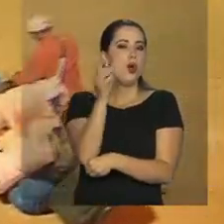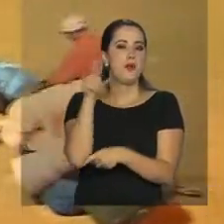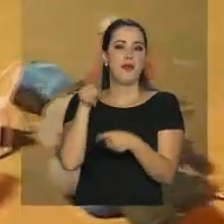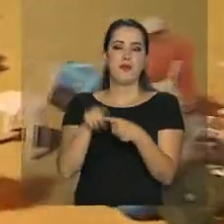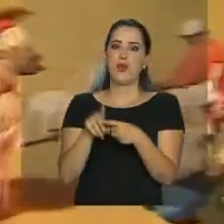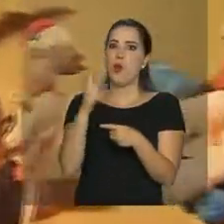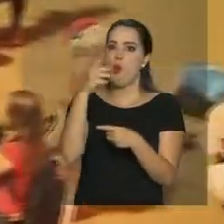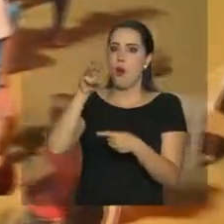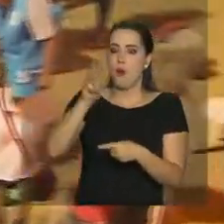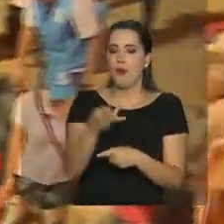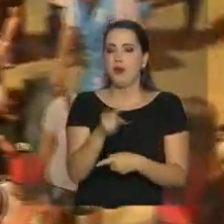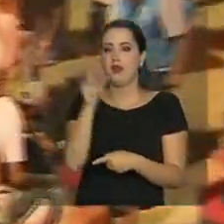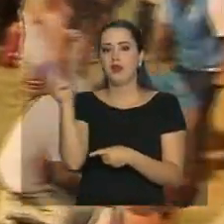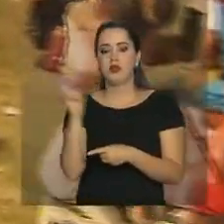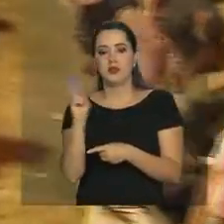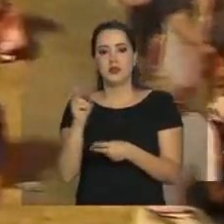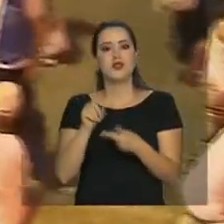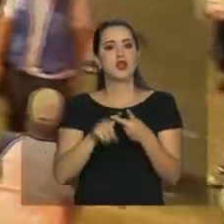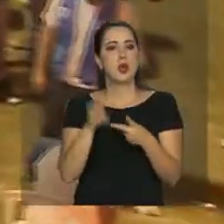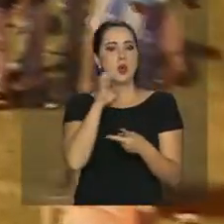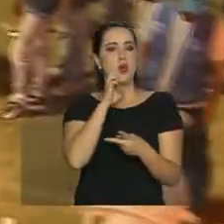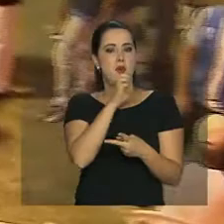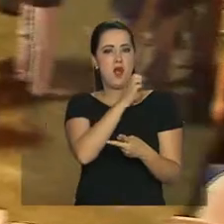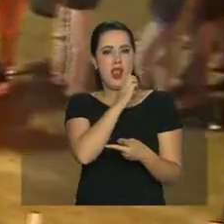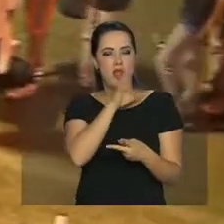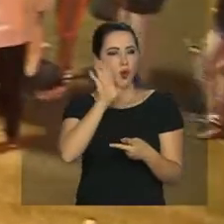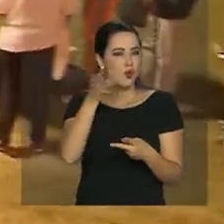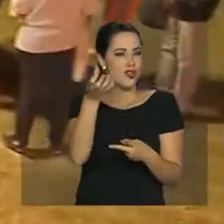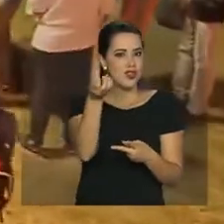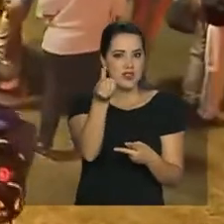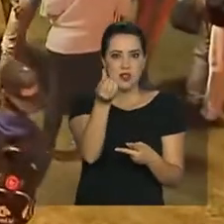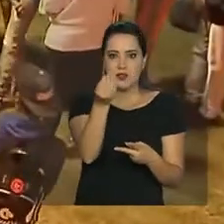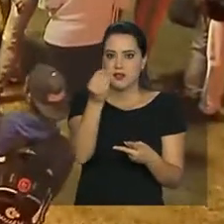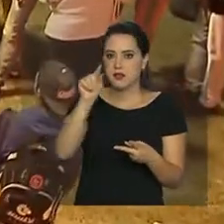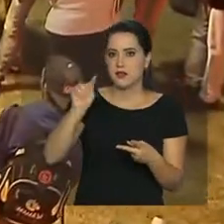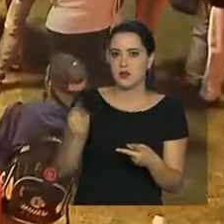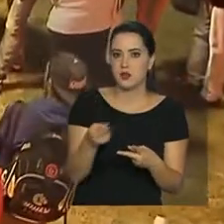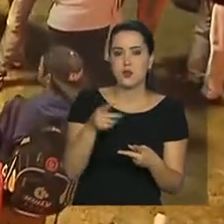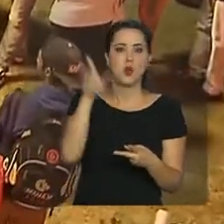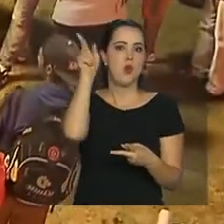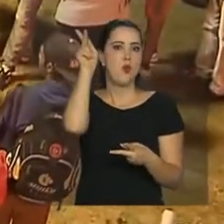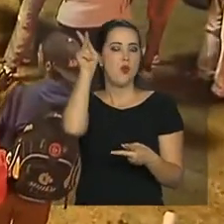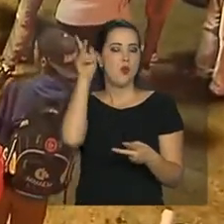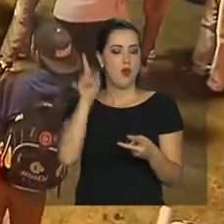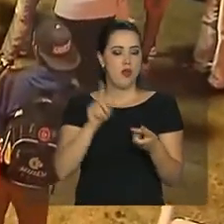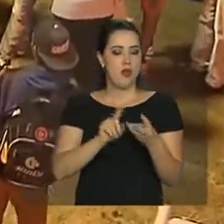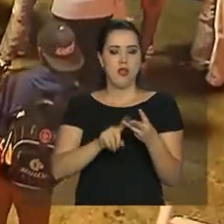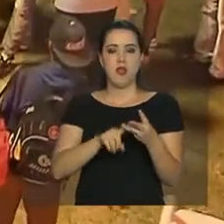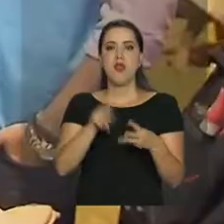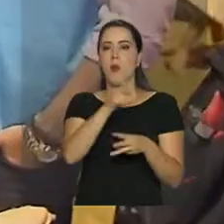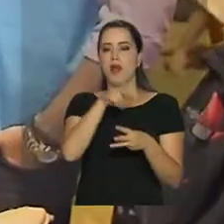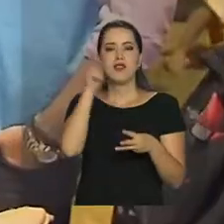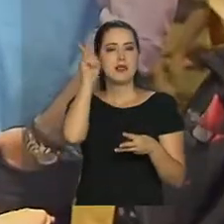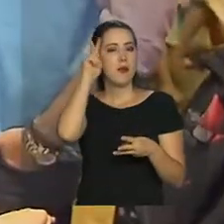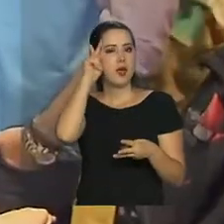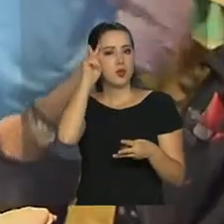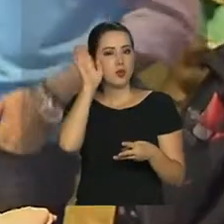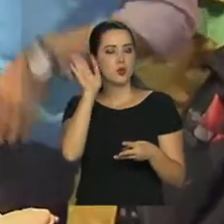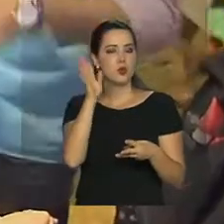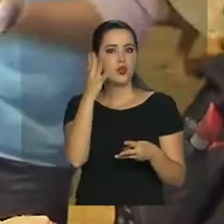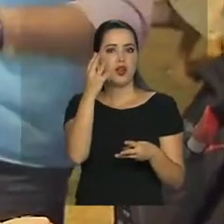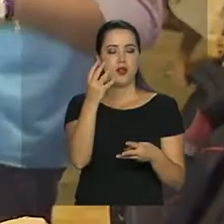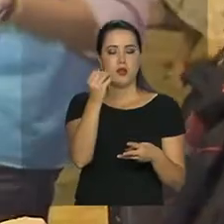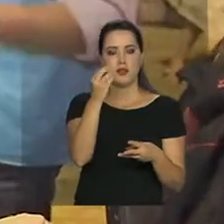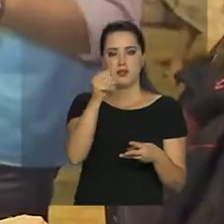milhão de venezuelanos, o Equador quase 600 mil e o Peru 400 mil residentes da